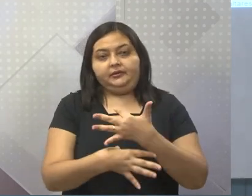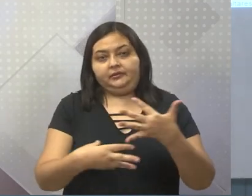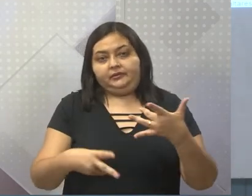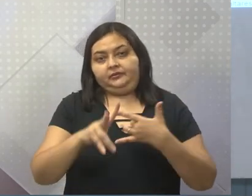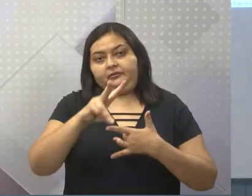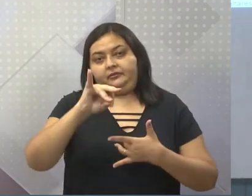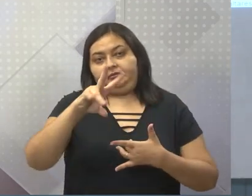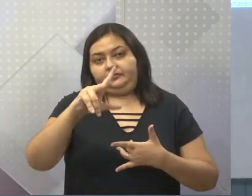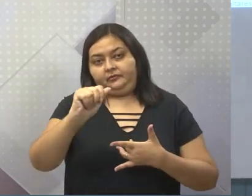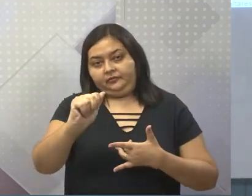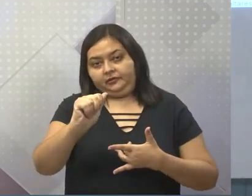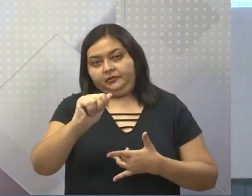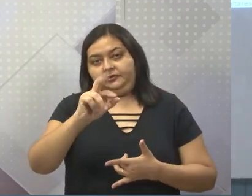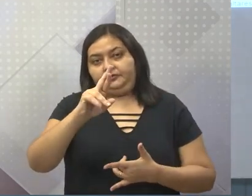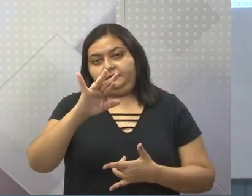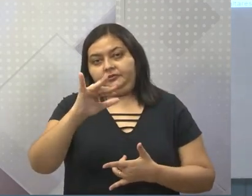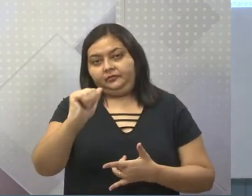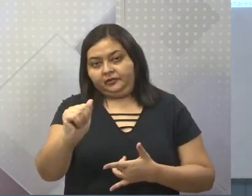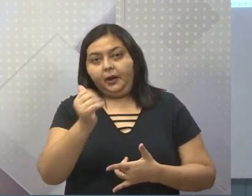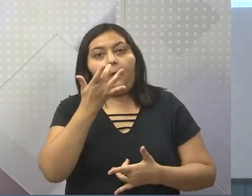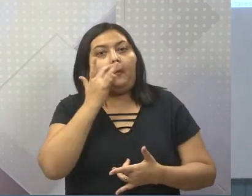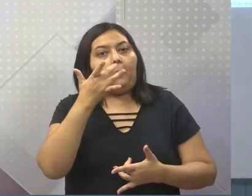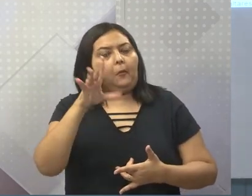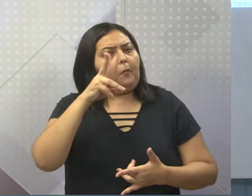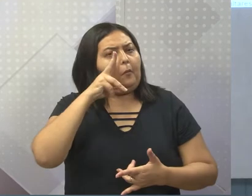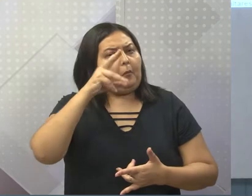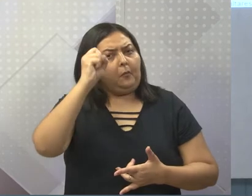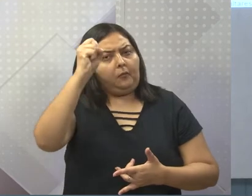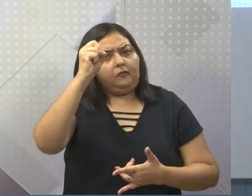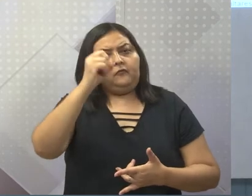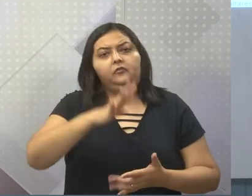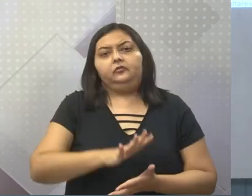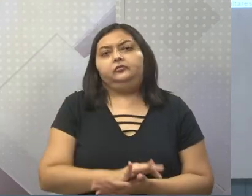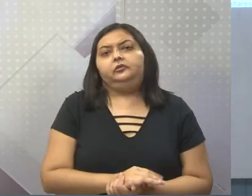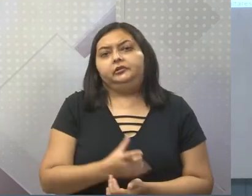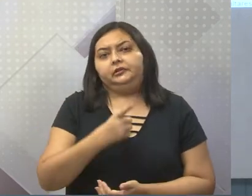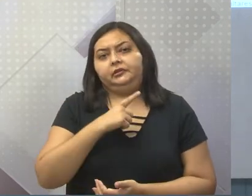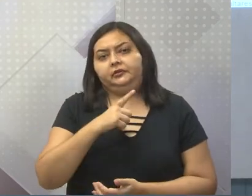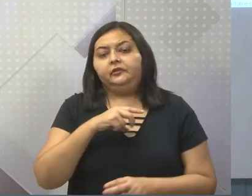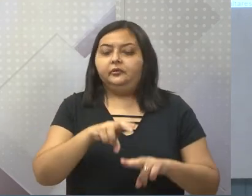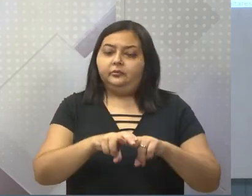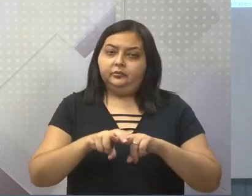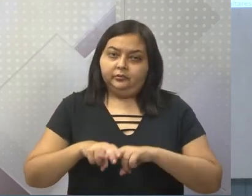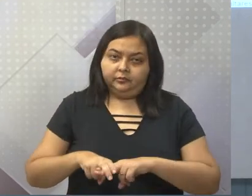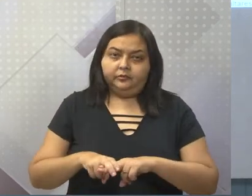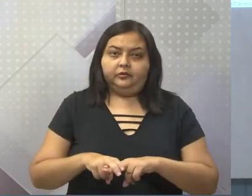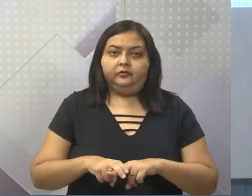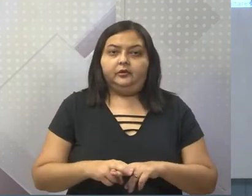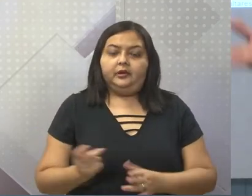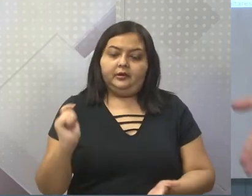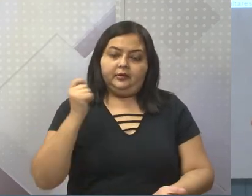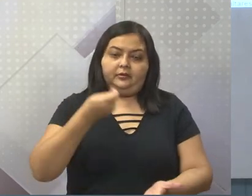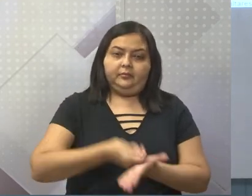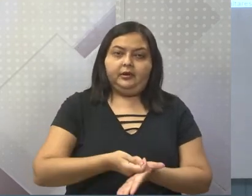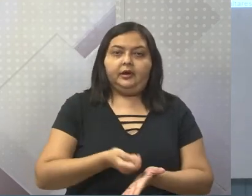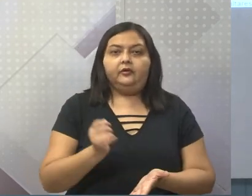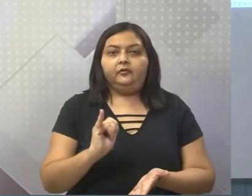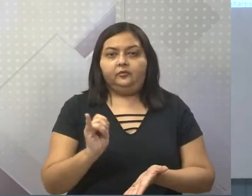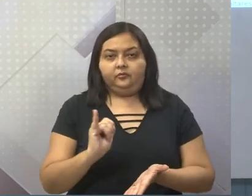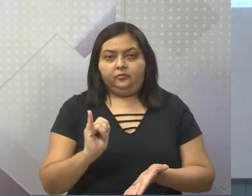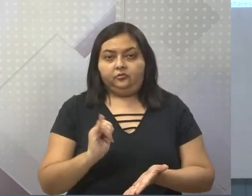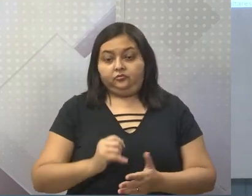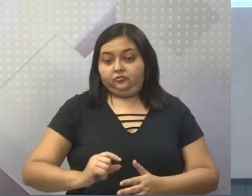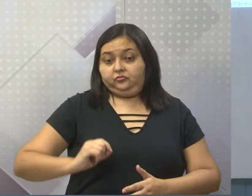região ali, a questão do ouro era muito forte. Então, por esse motivo também, se pagava um imposto muito alto.